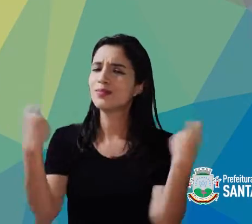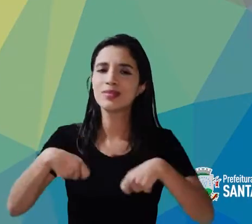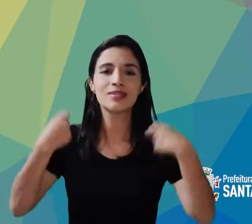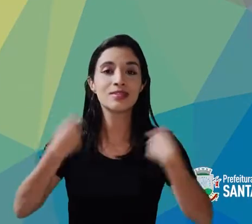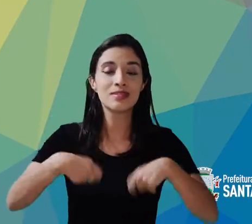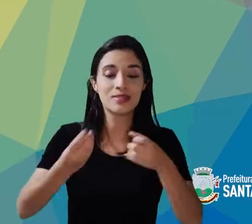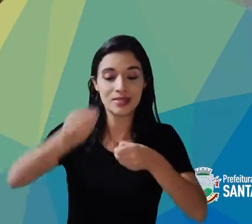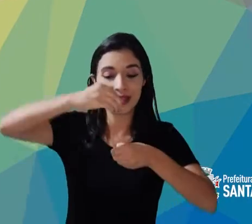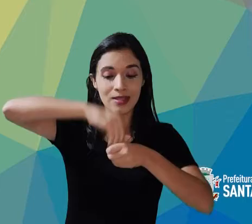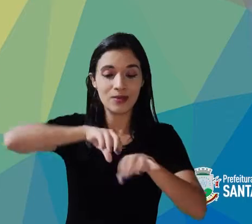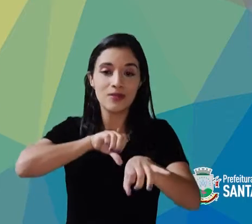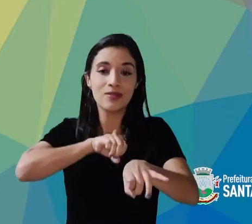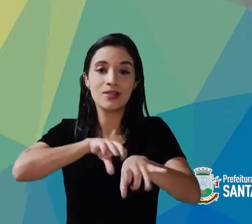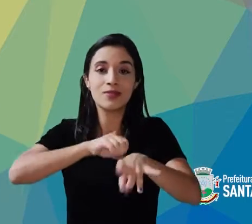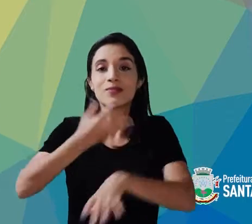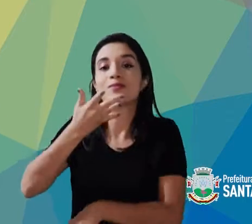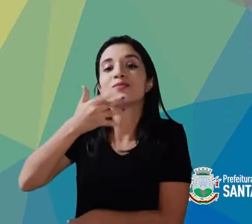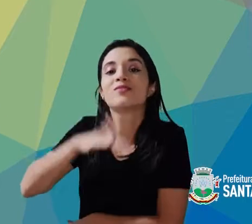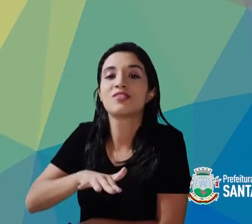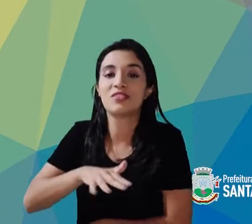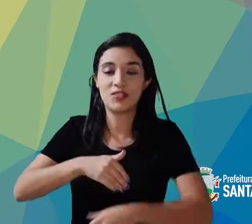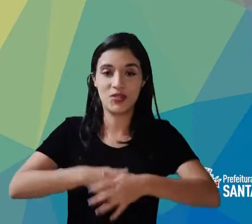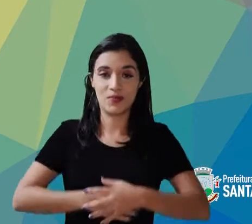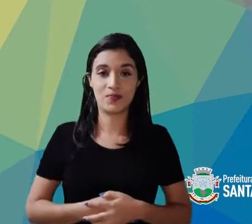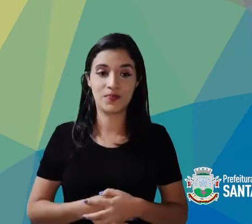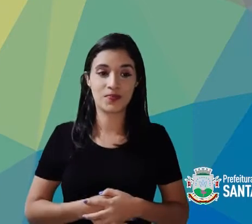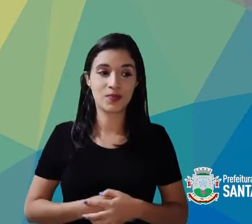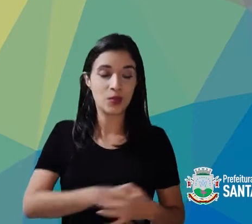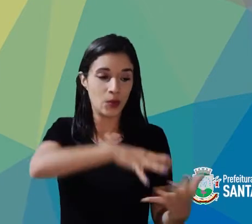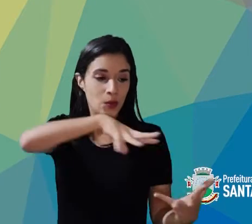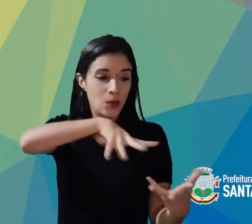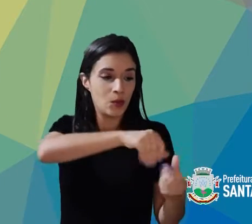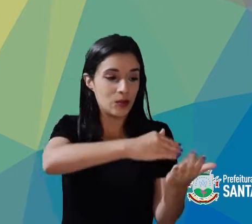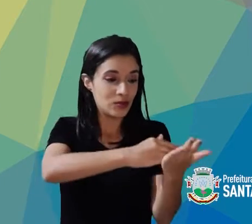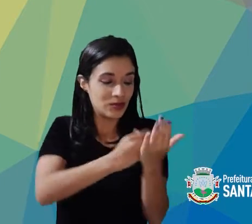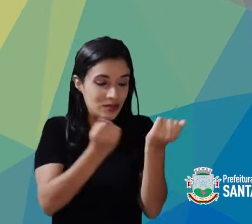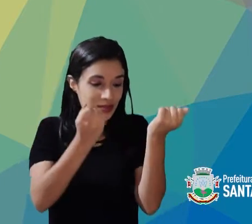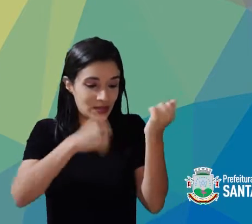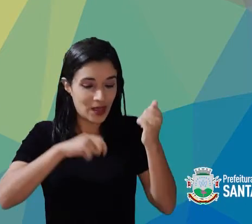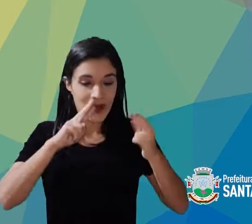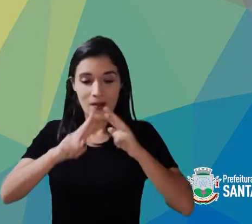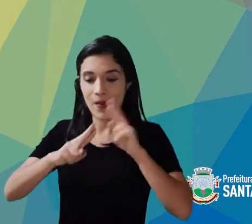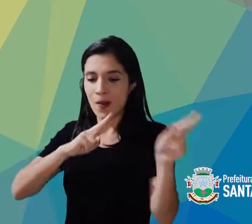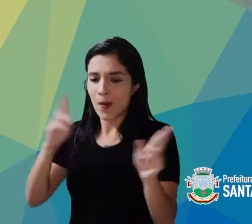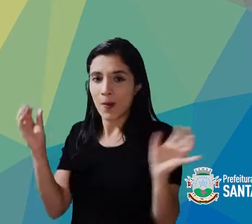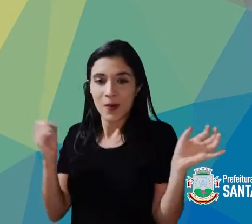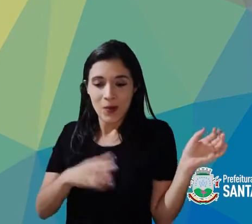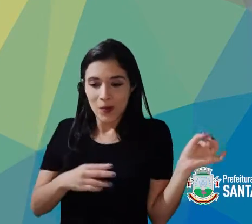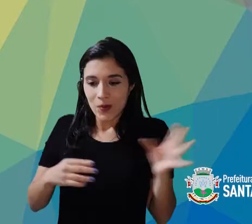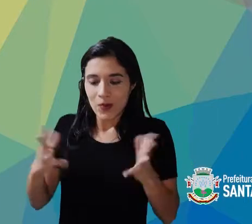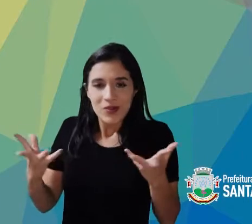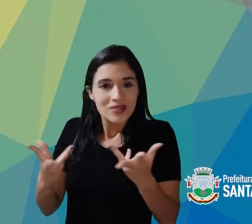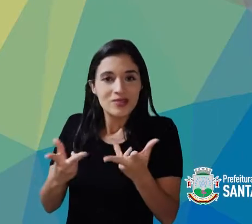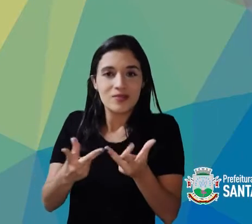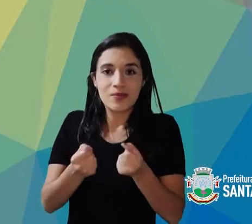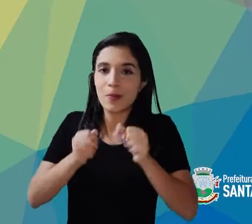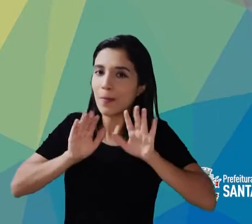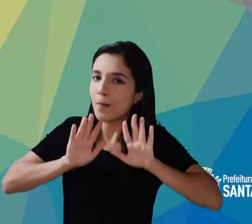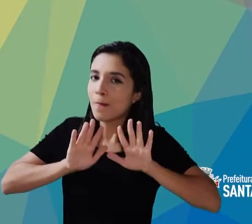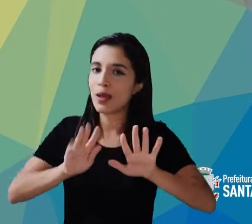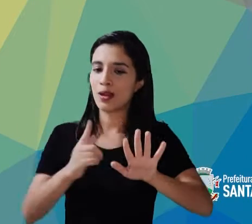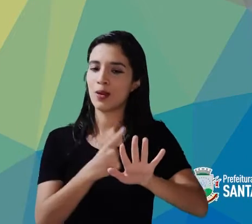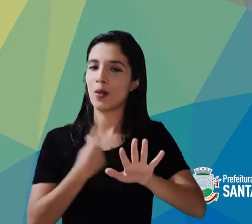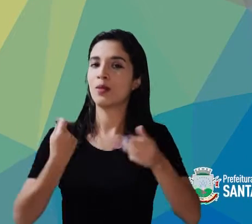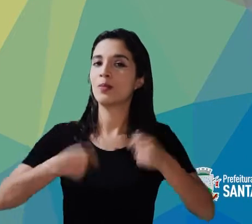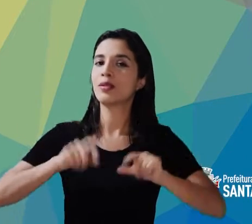necessário na educação infantil. Ele possibilita resultados incríveis, mas para